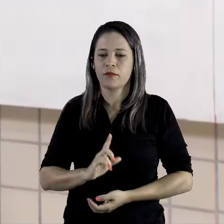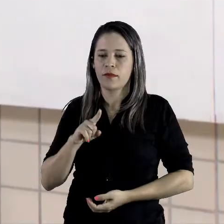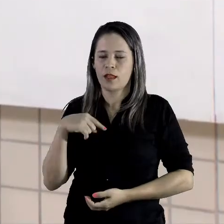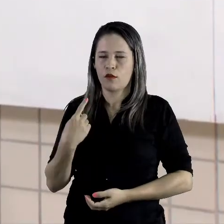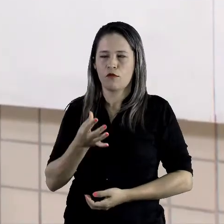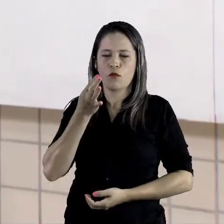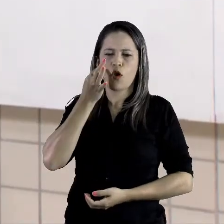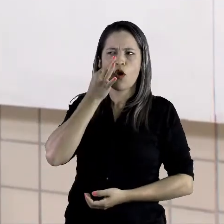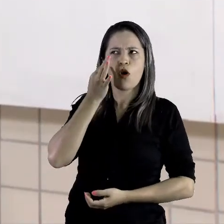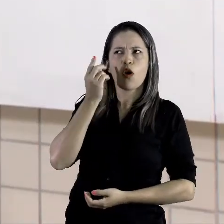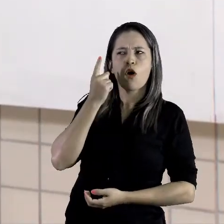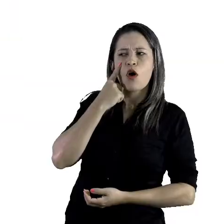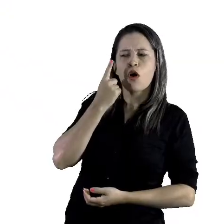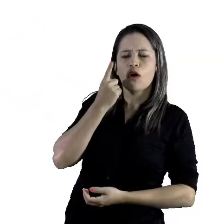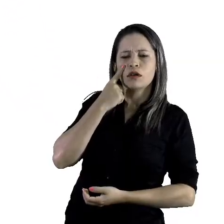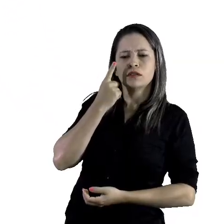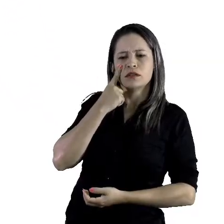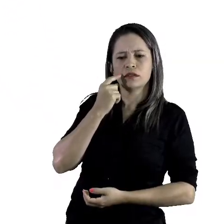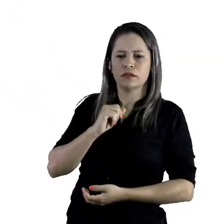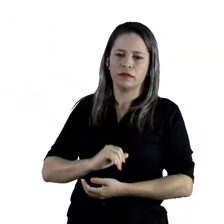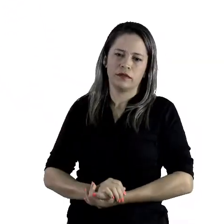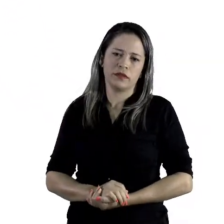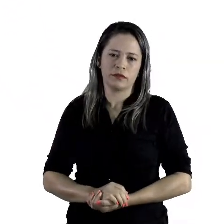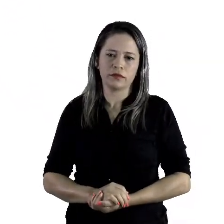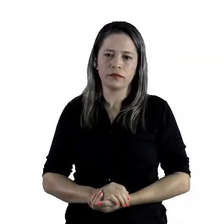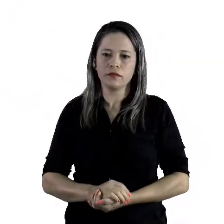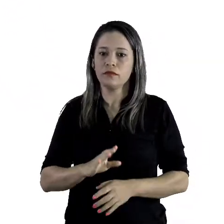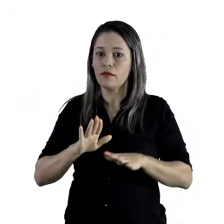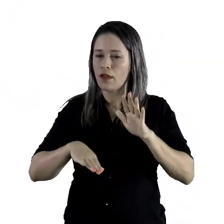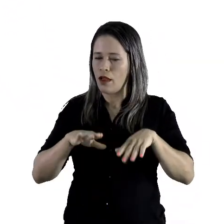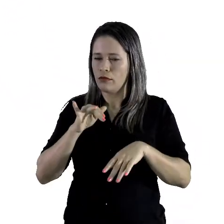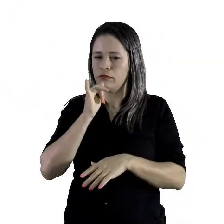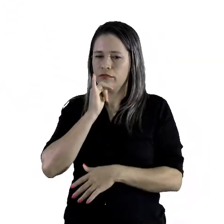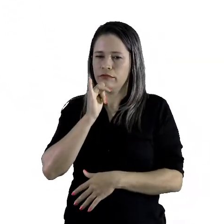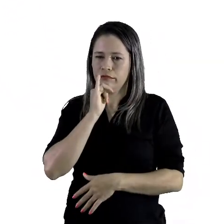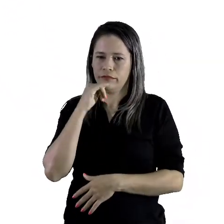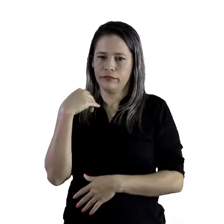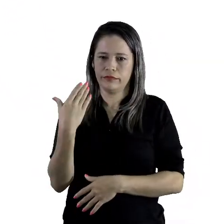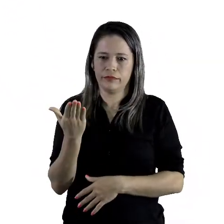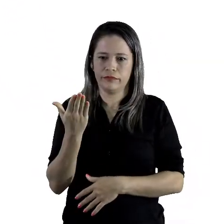observar alguns exemplos.